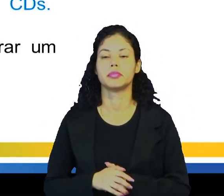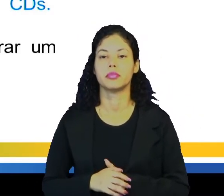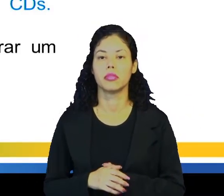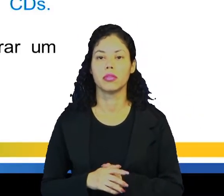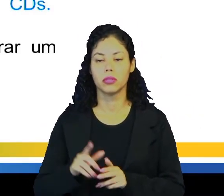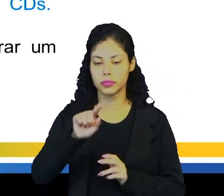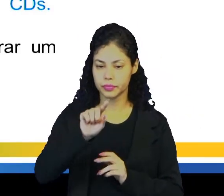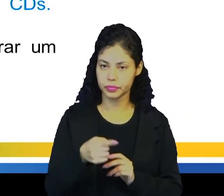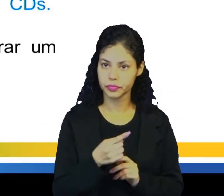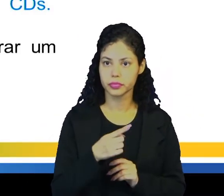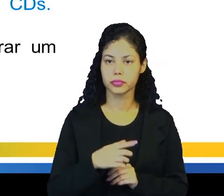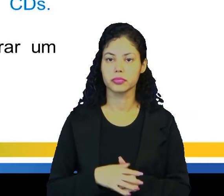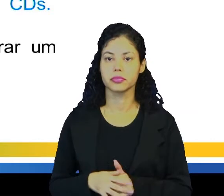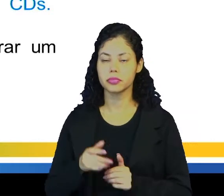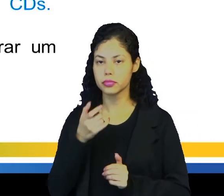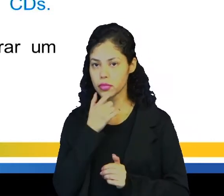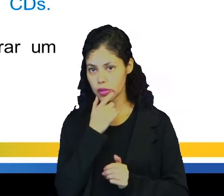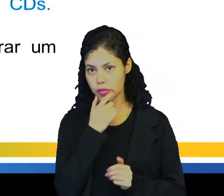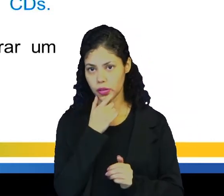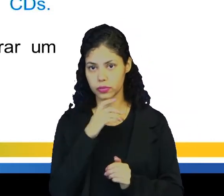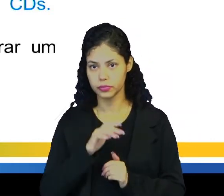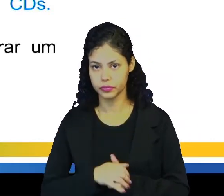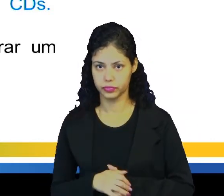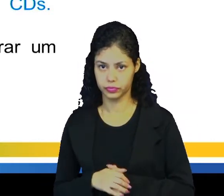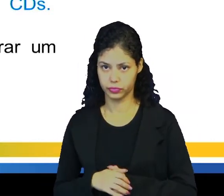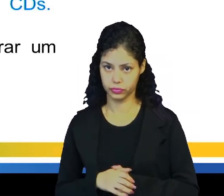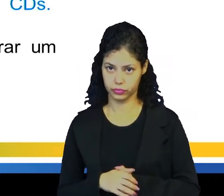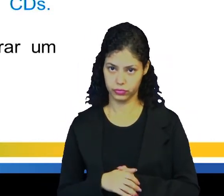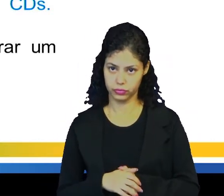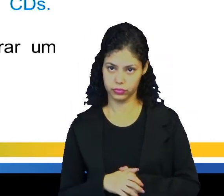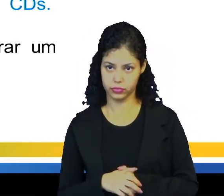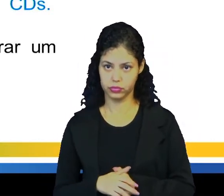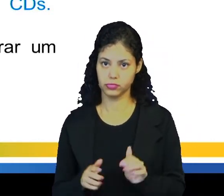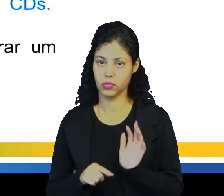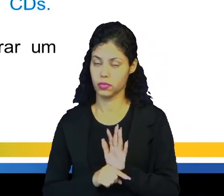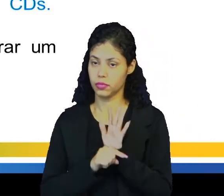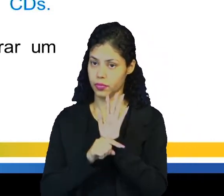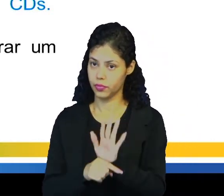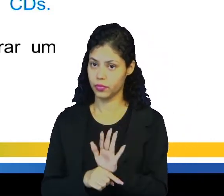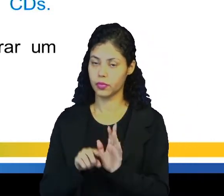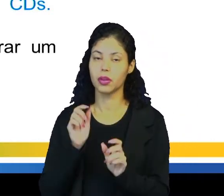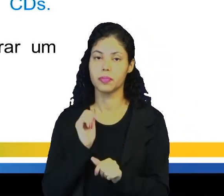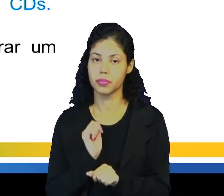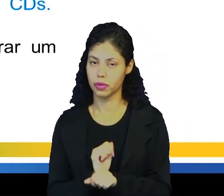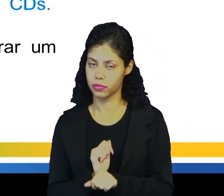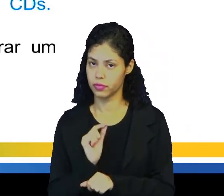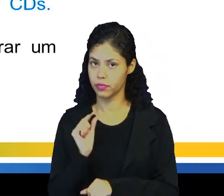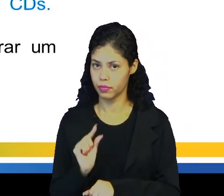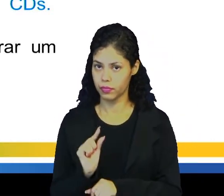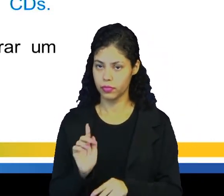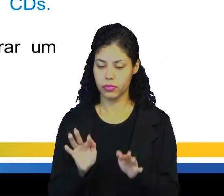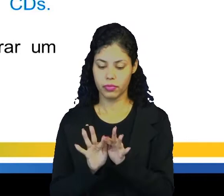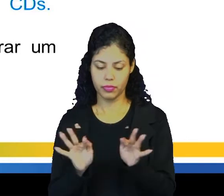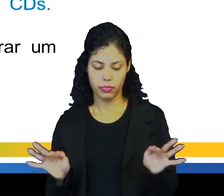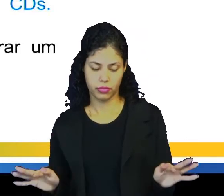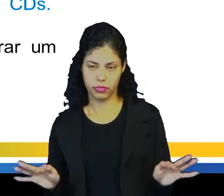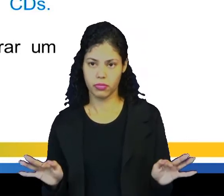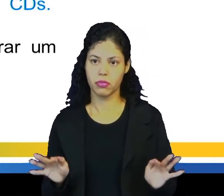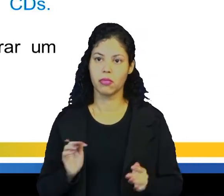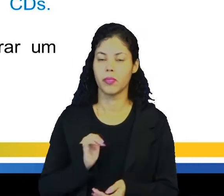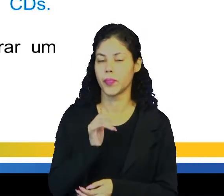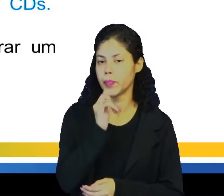A vírgula, em inglês, nós chamamos de cama. Ela indica uma breve pausa dentro de uma frase.